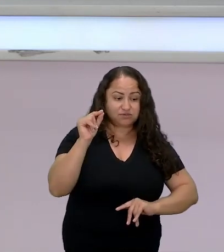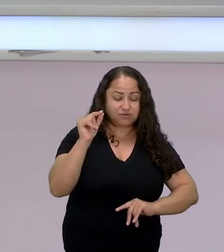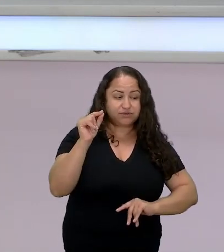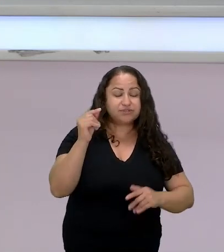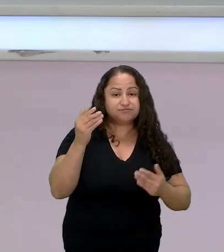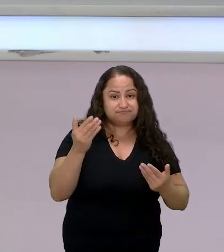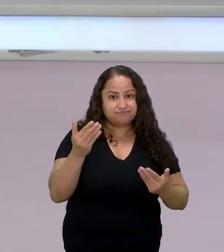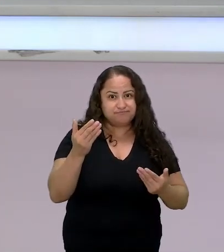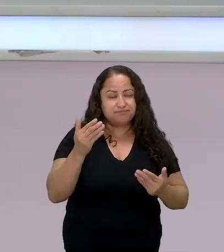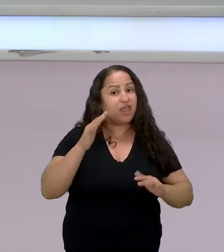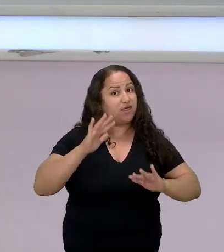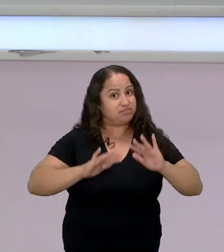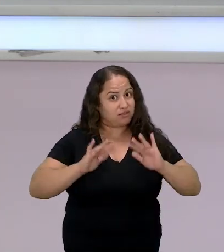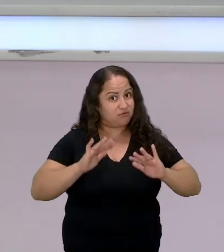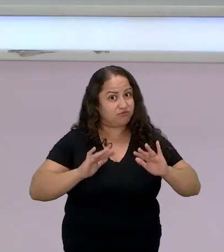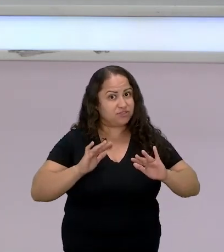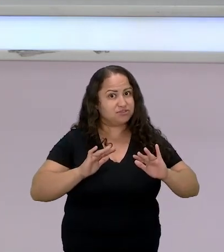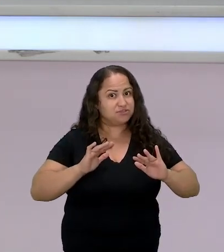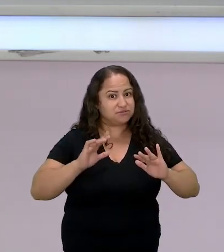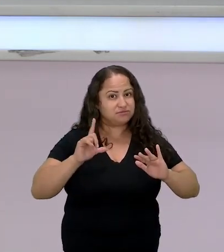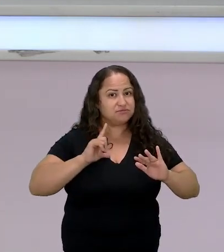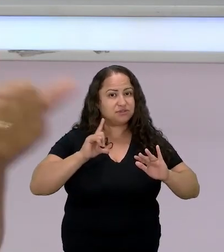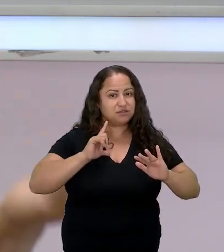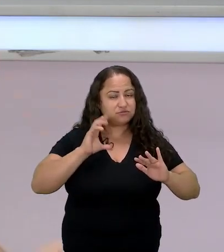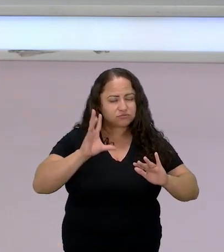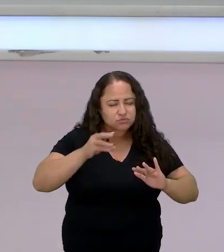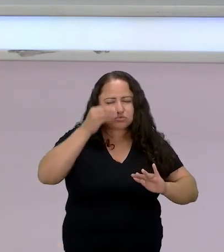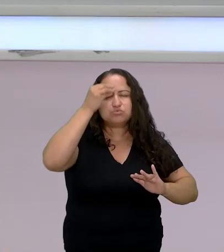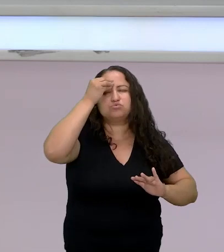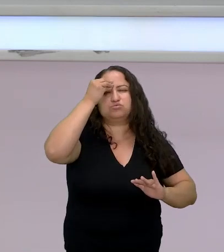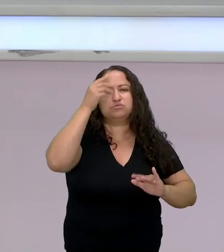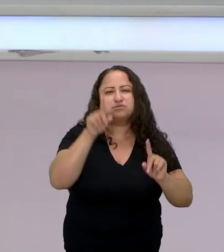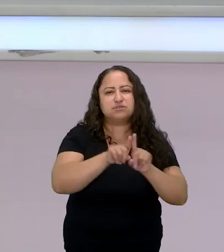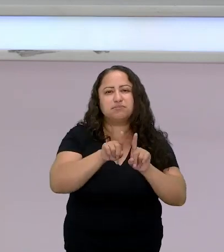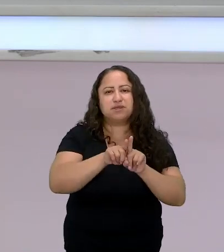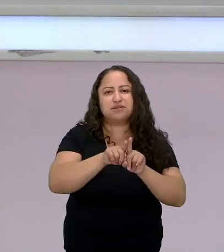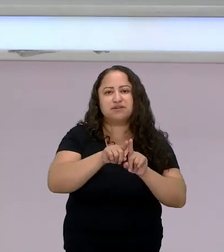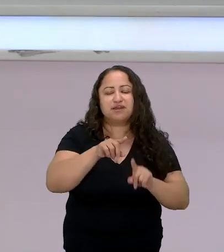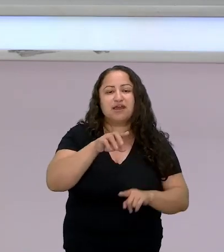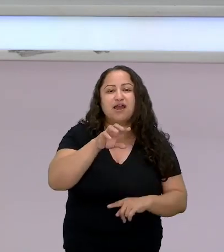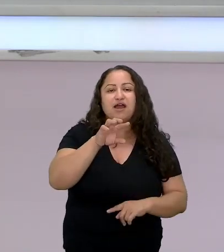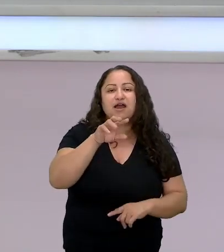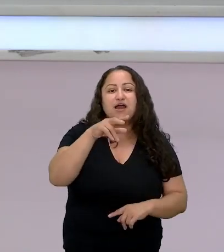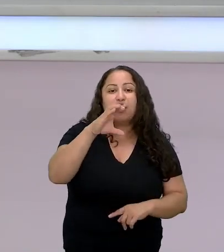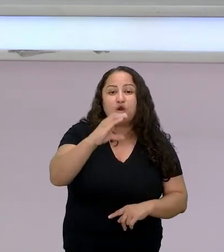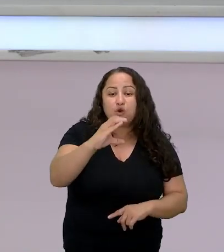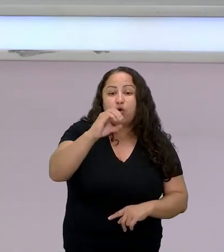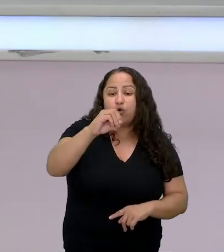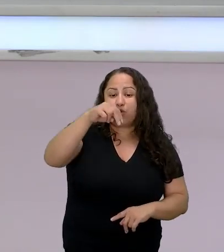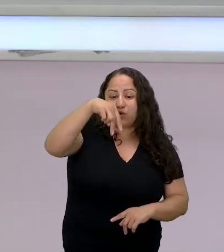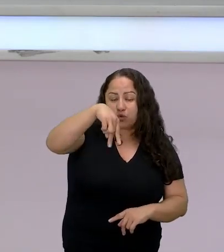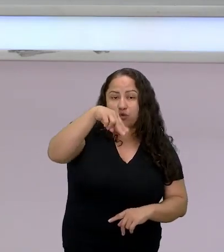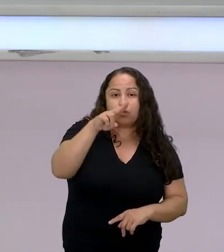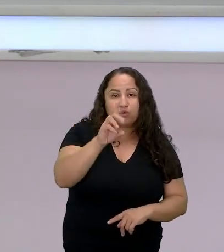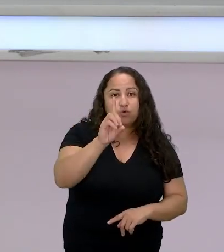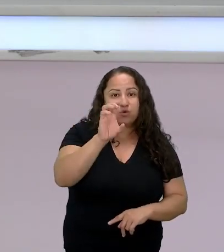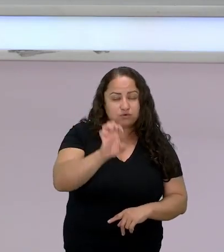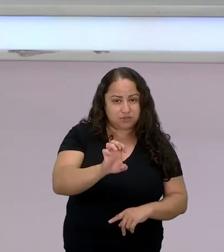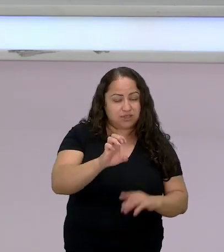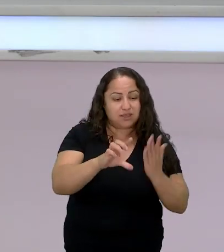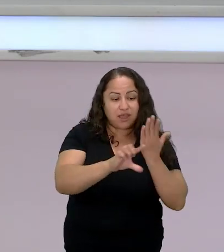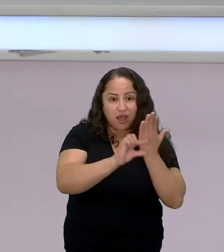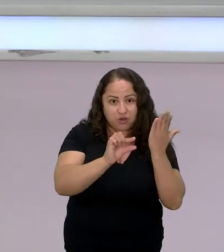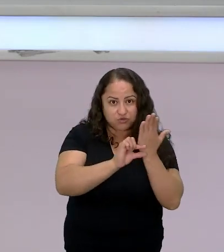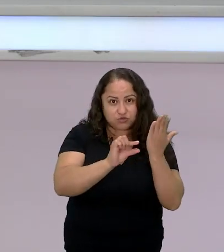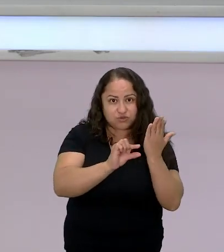talvez tenha inspirado ela também ela teve essa escolha ela foi casada com um homem negro